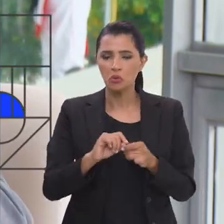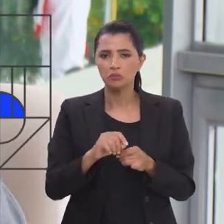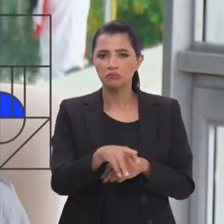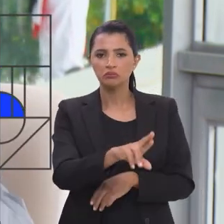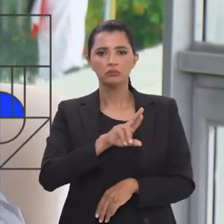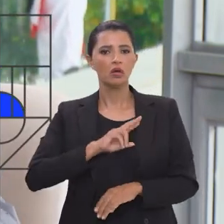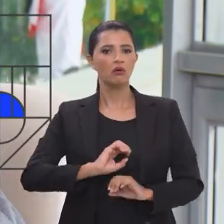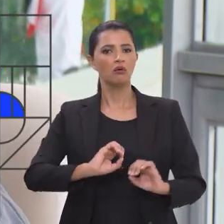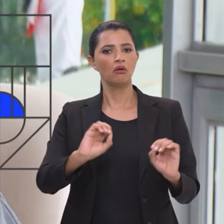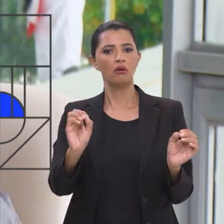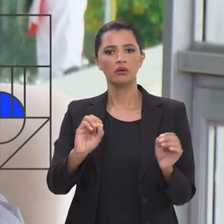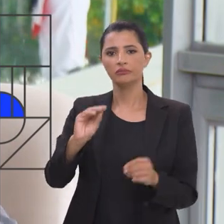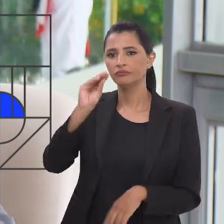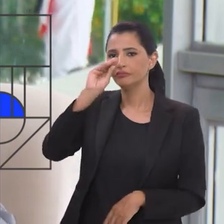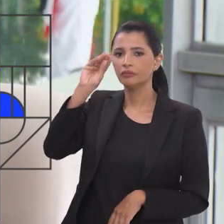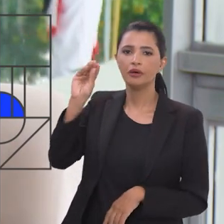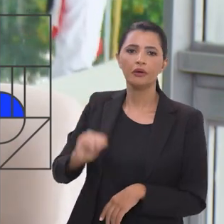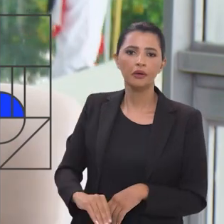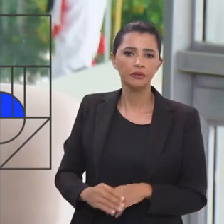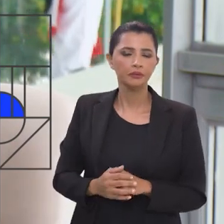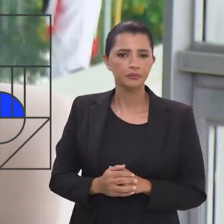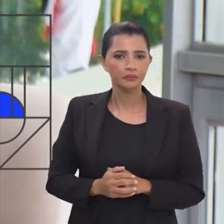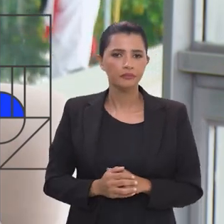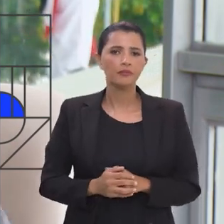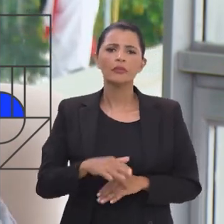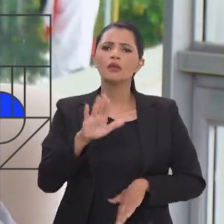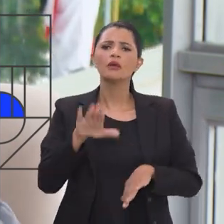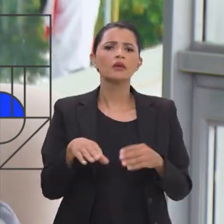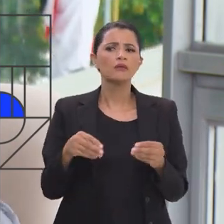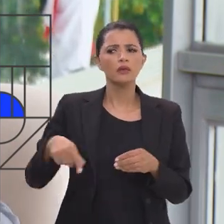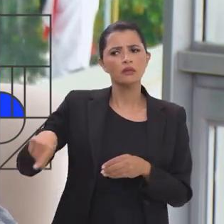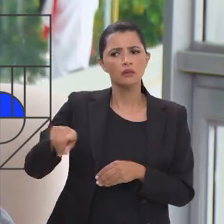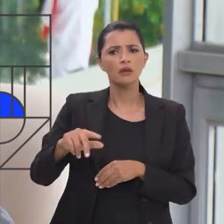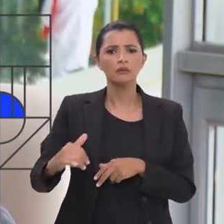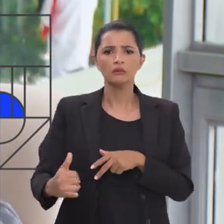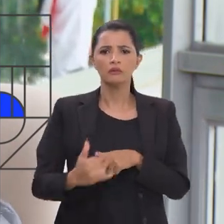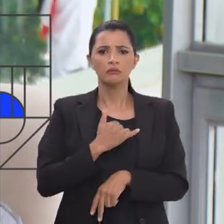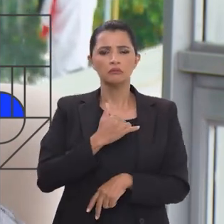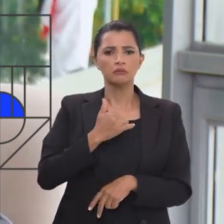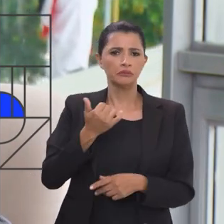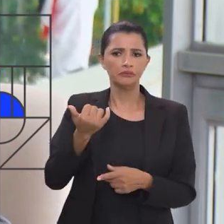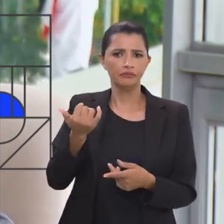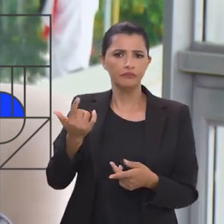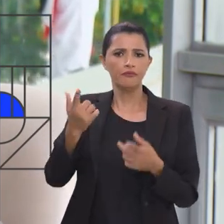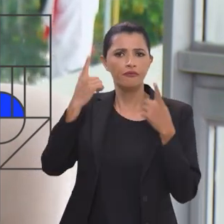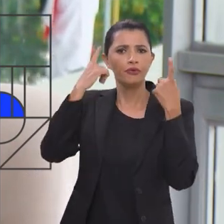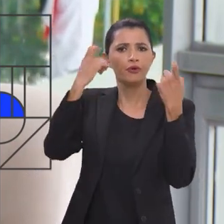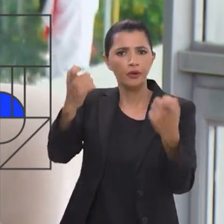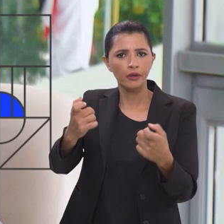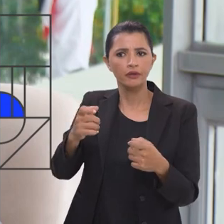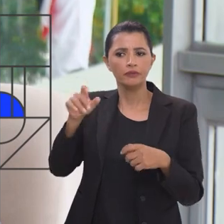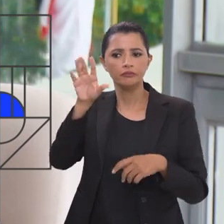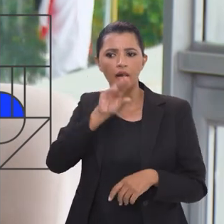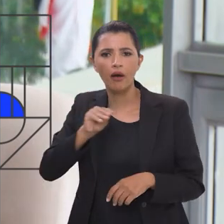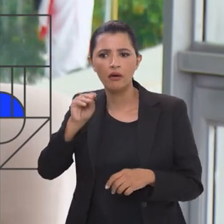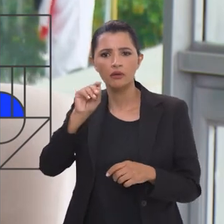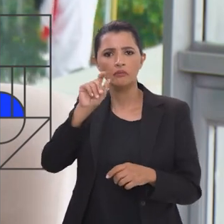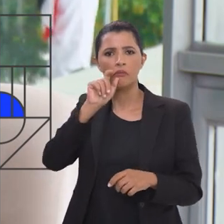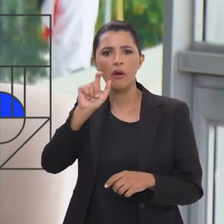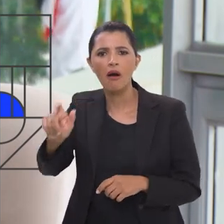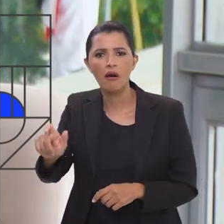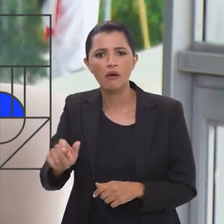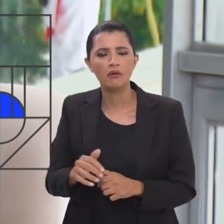não era respondida, era ignorada, e muitas vezes eram vítimas de violência, de violência verbal